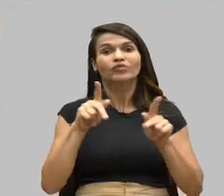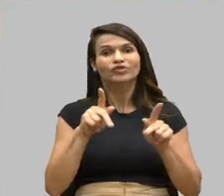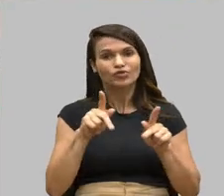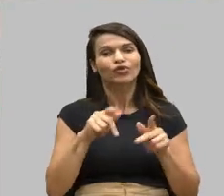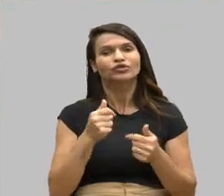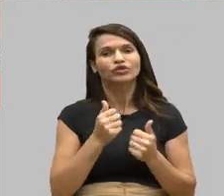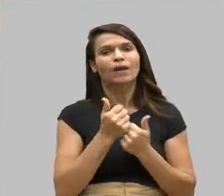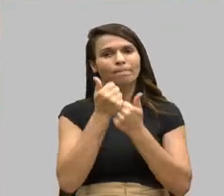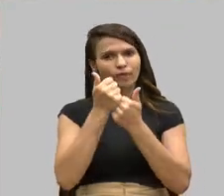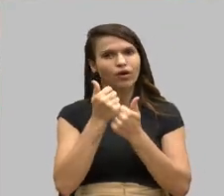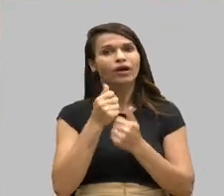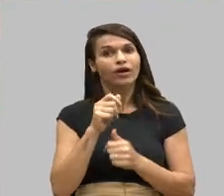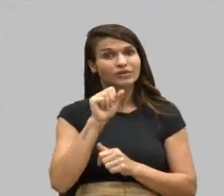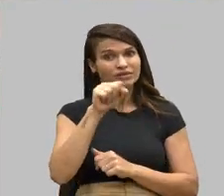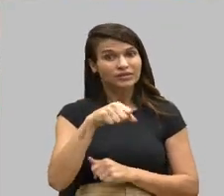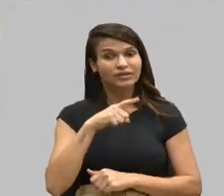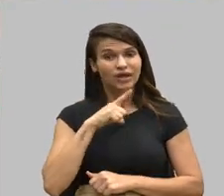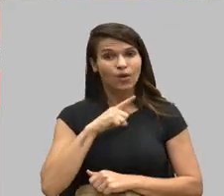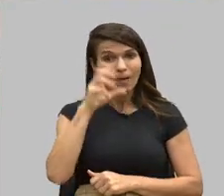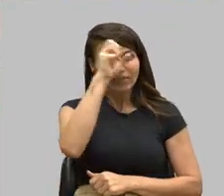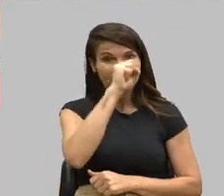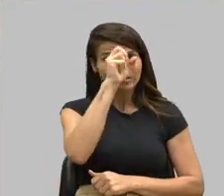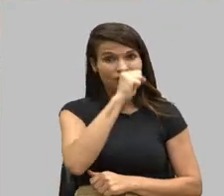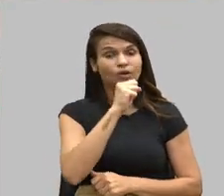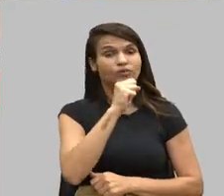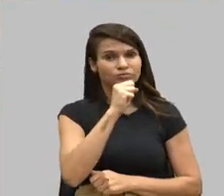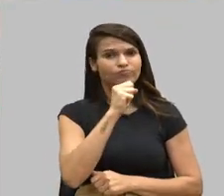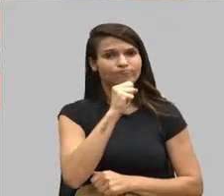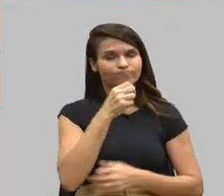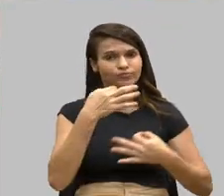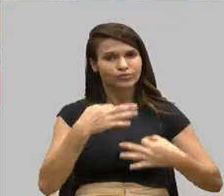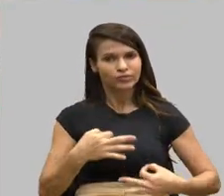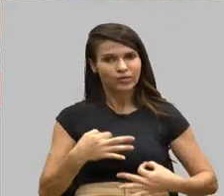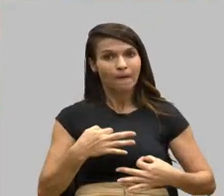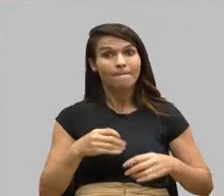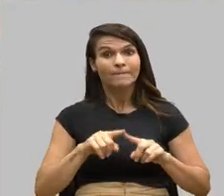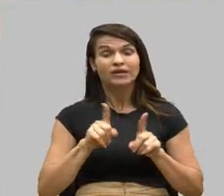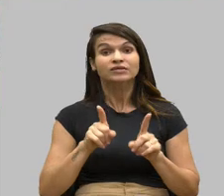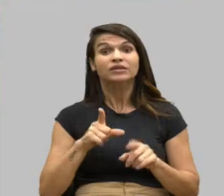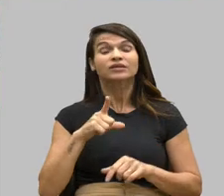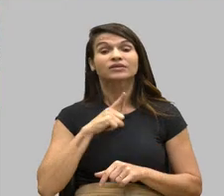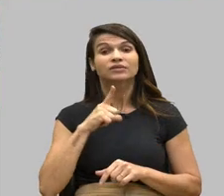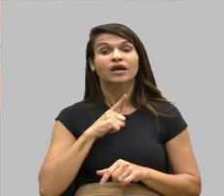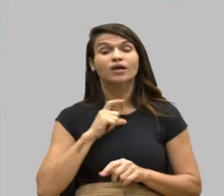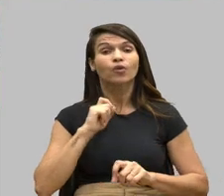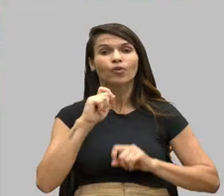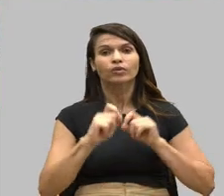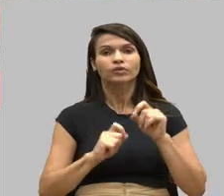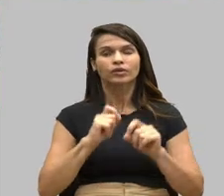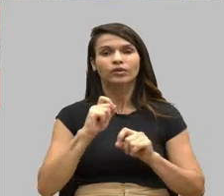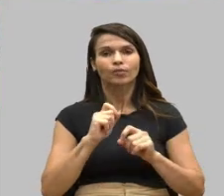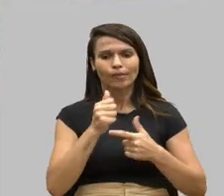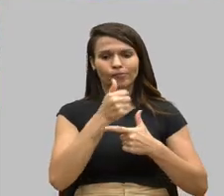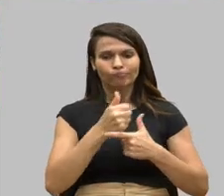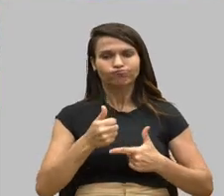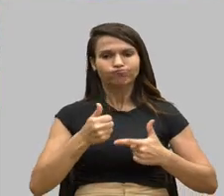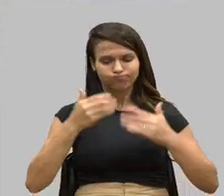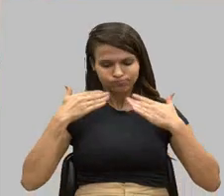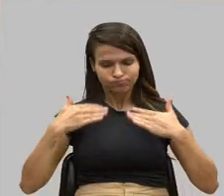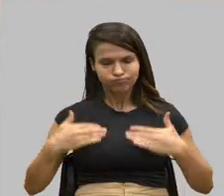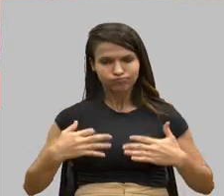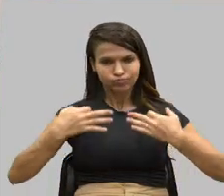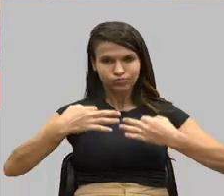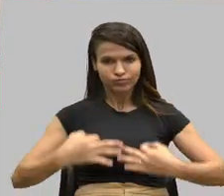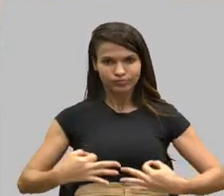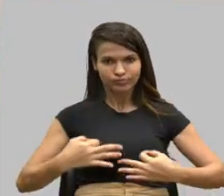saudável, mas é também para que ele tenha integridade física. e eu perguntei para